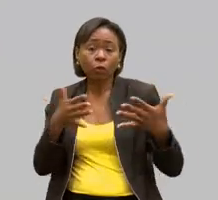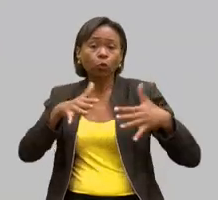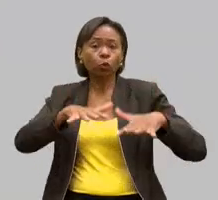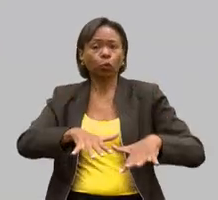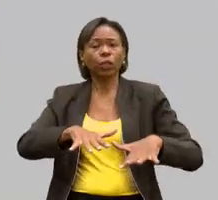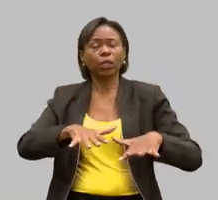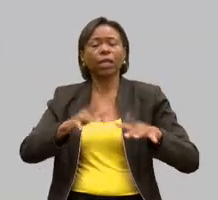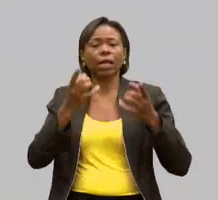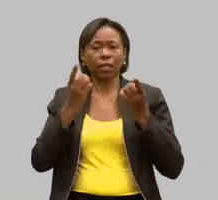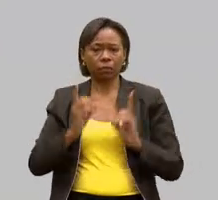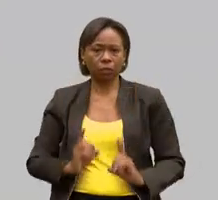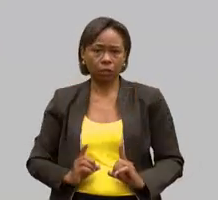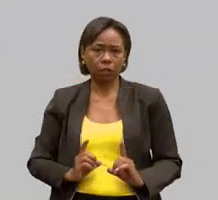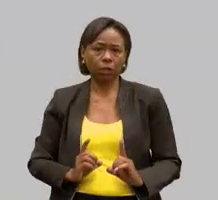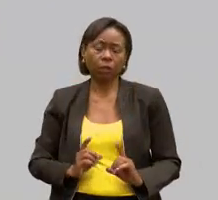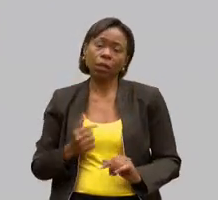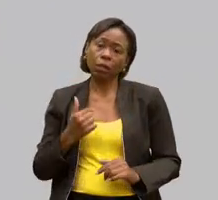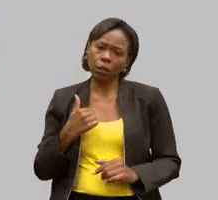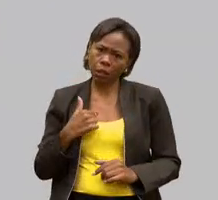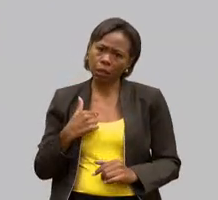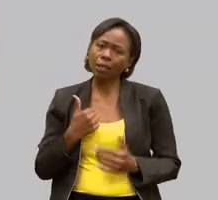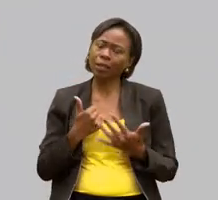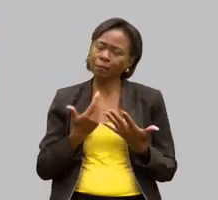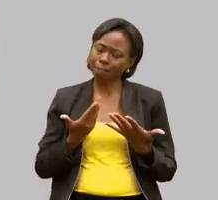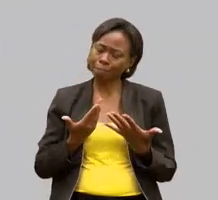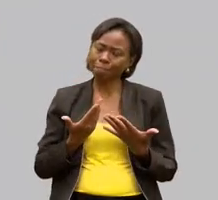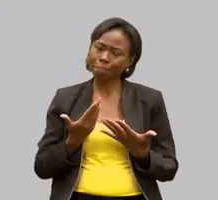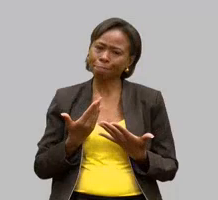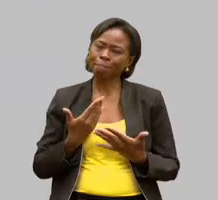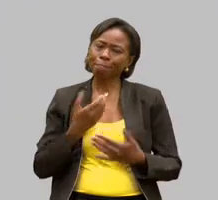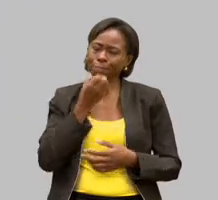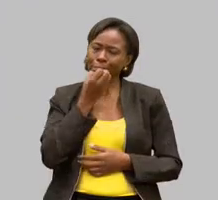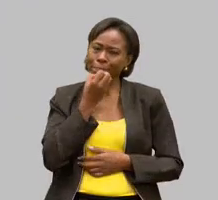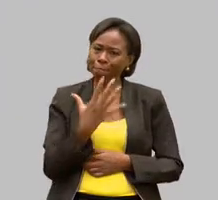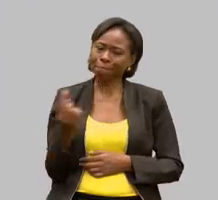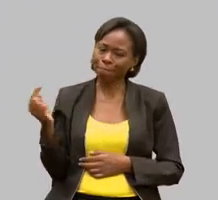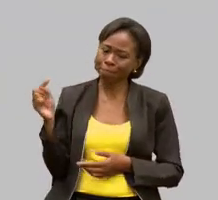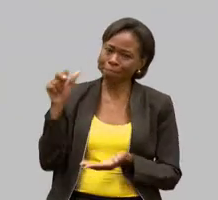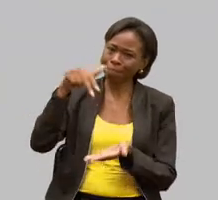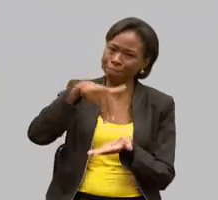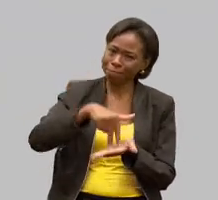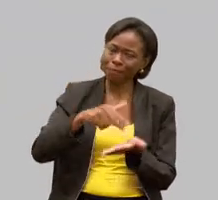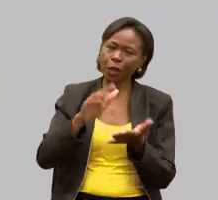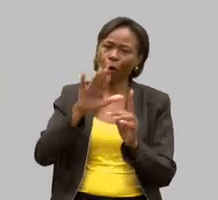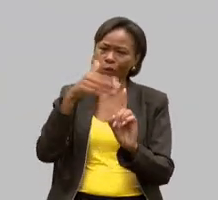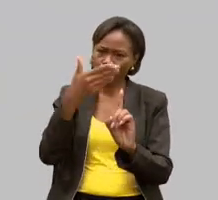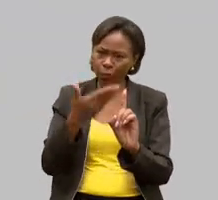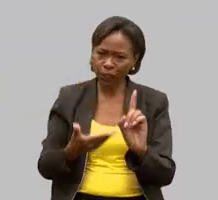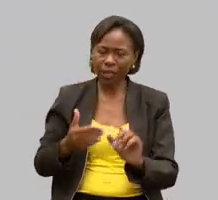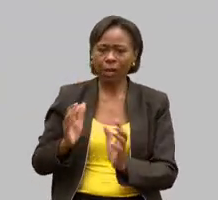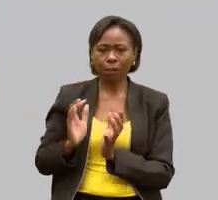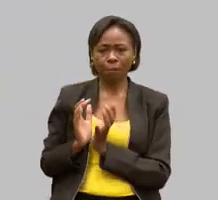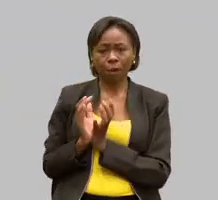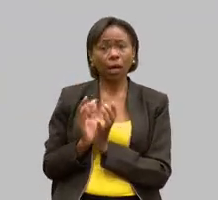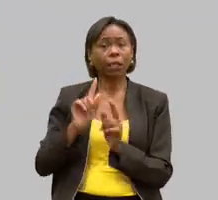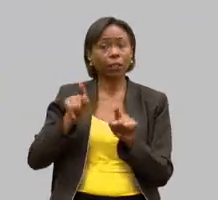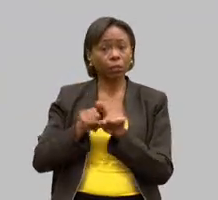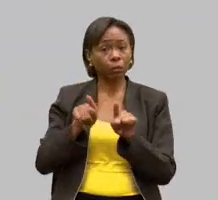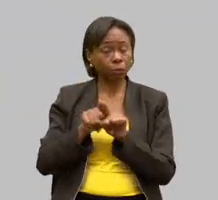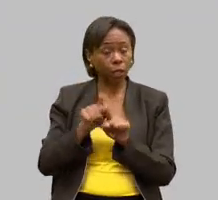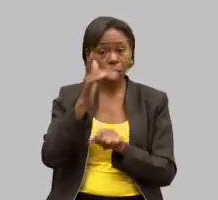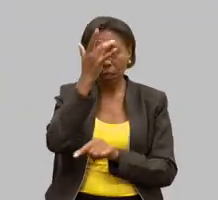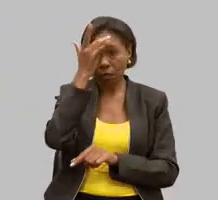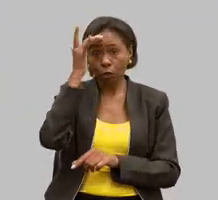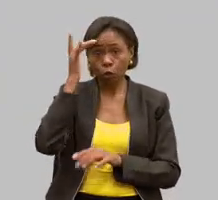então para mim é um privilégio estar aqui para poder homenagear as APAIs e também os voluntários que é uma instituição feita por